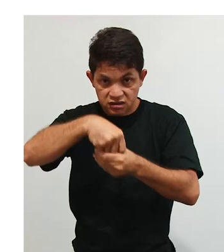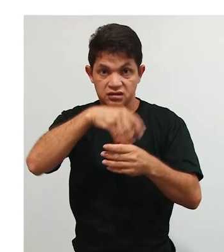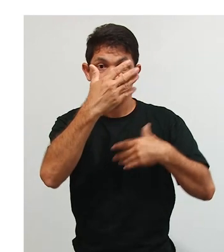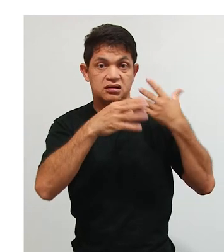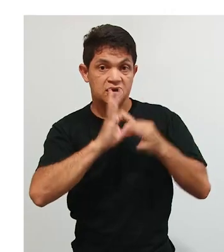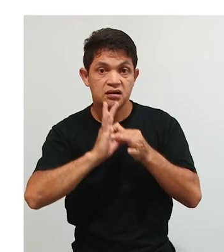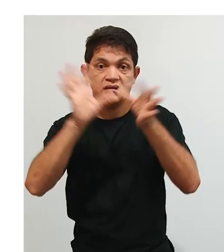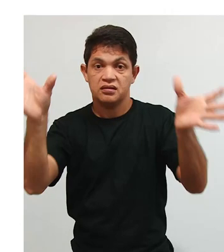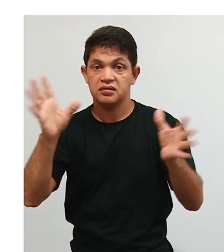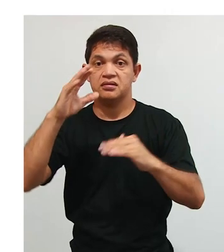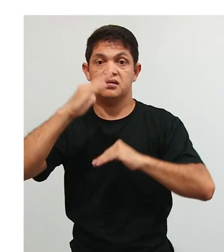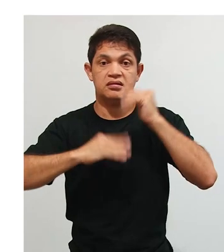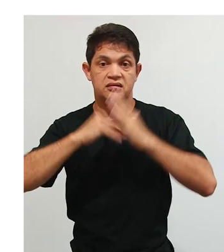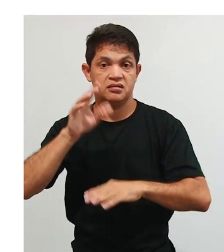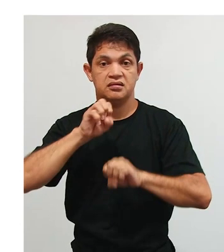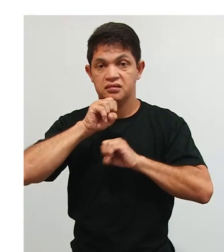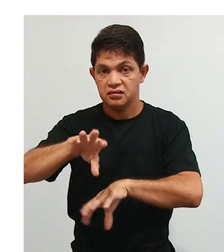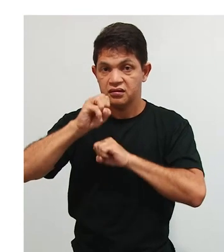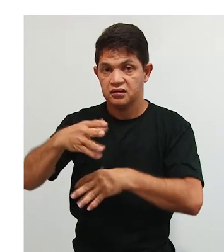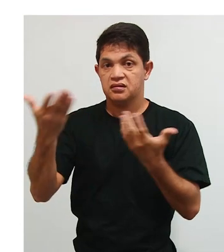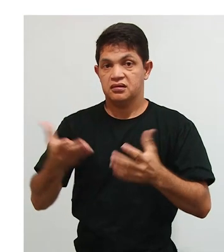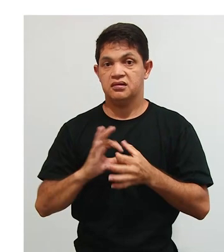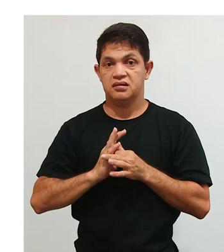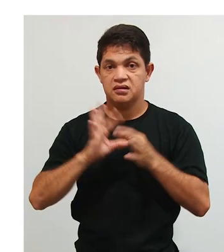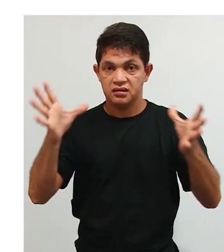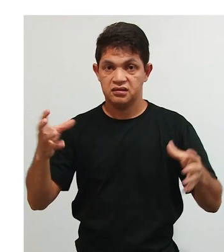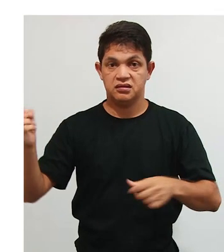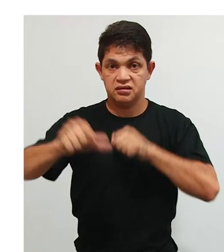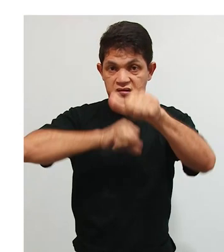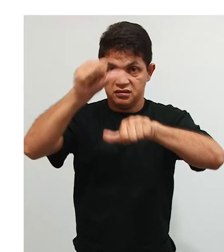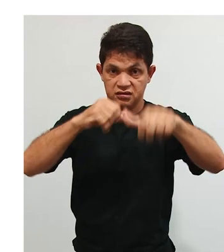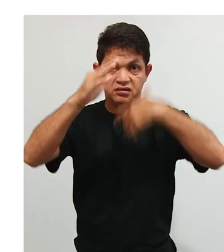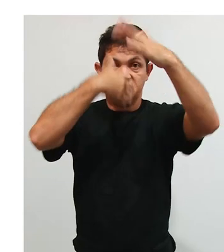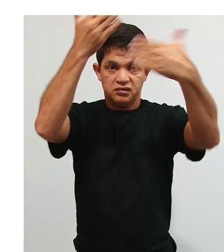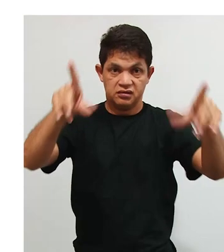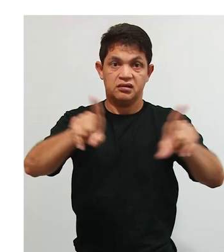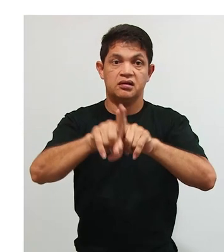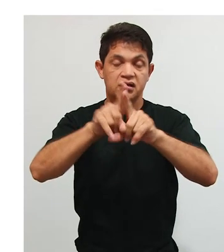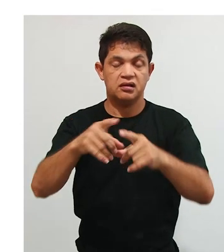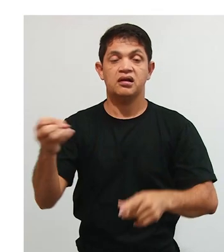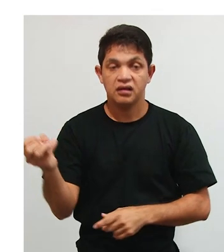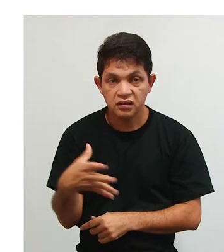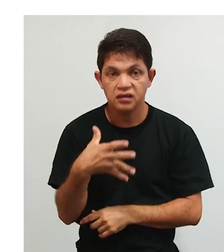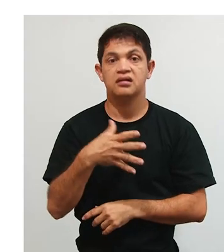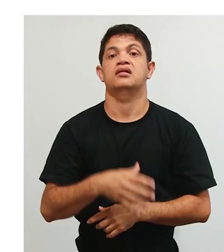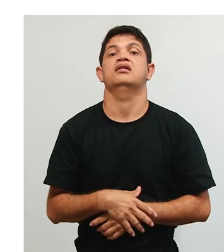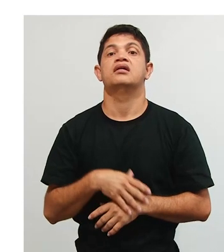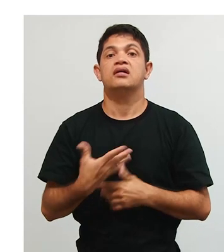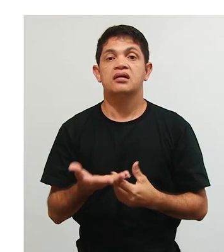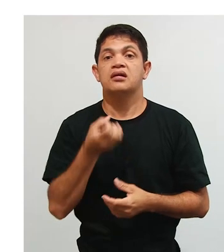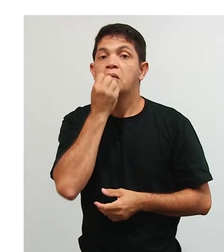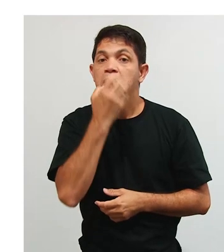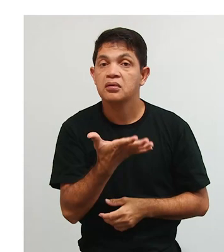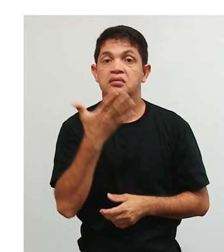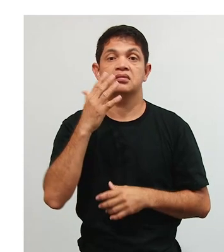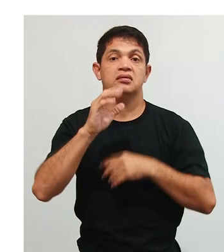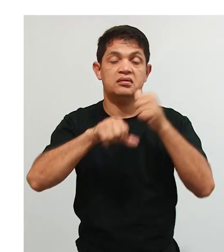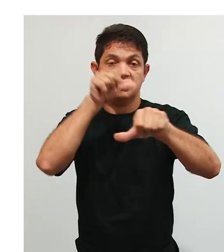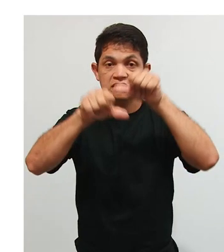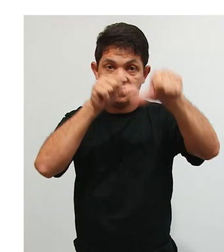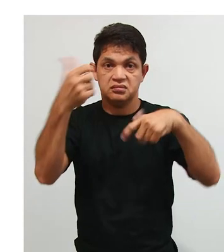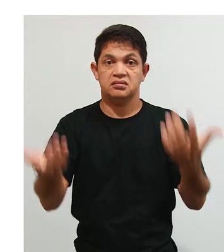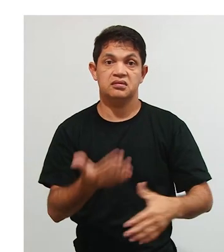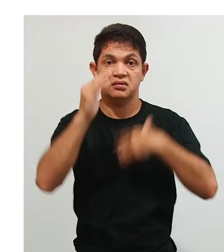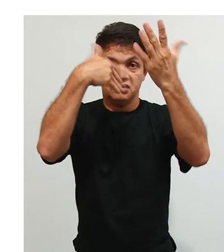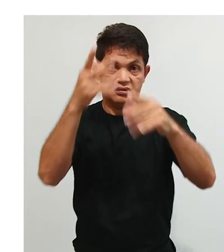liberal, renovadora, progressiva, liberal renovadora não diretiva, inclusive até o nome não diretiva,